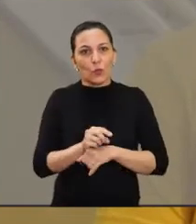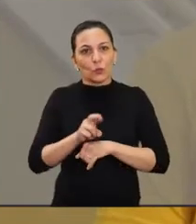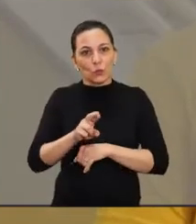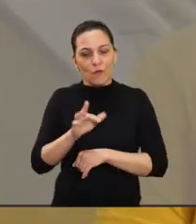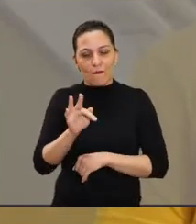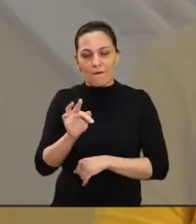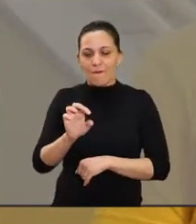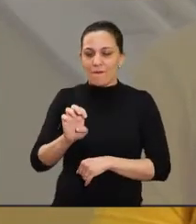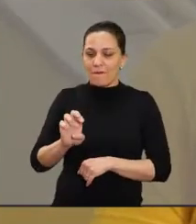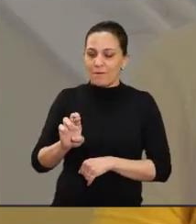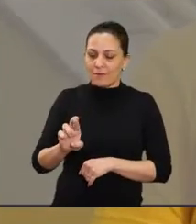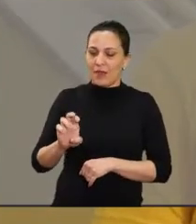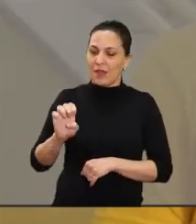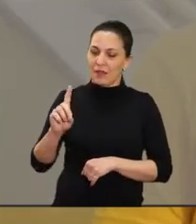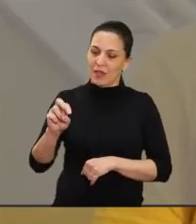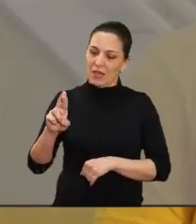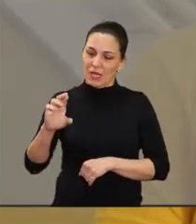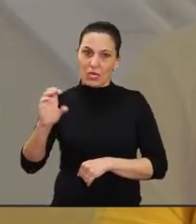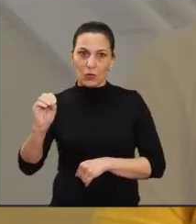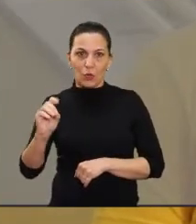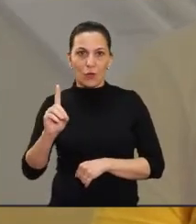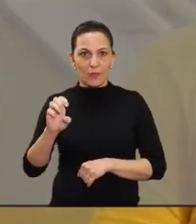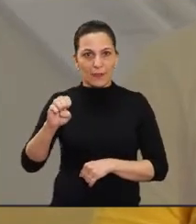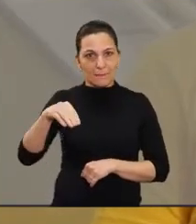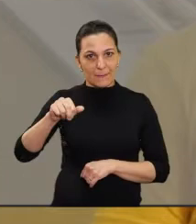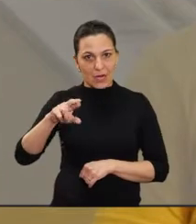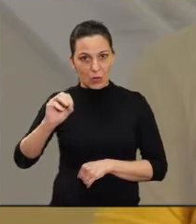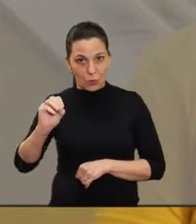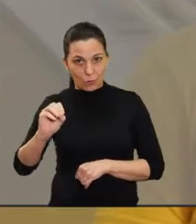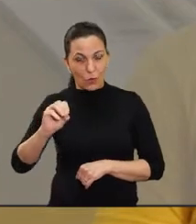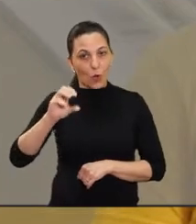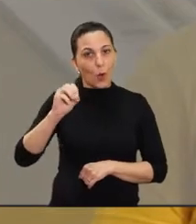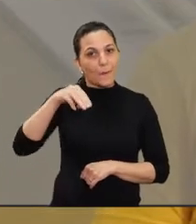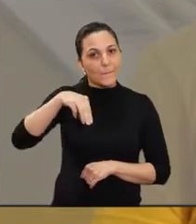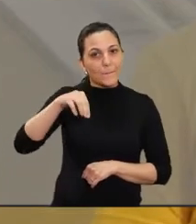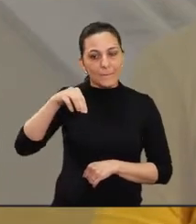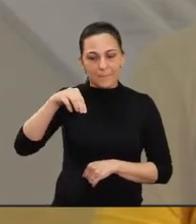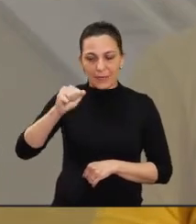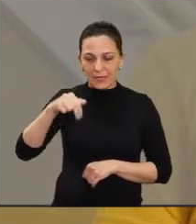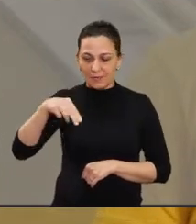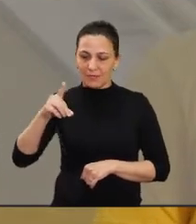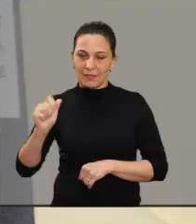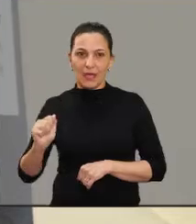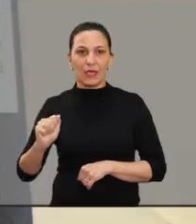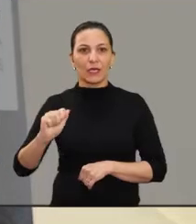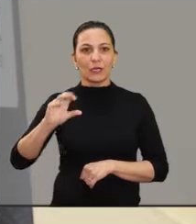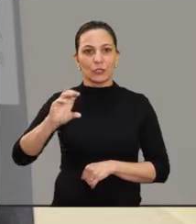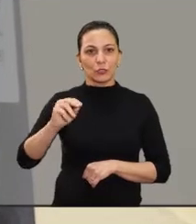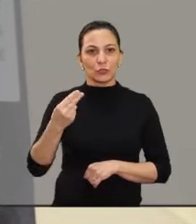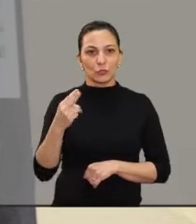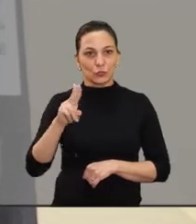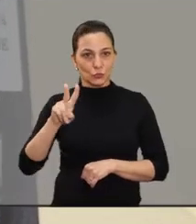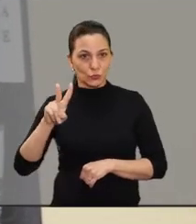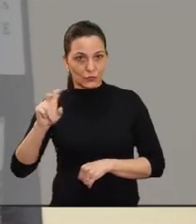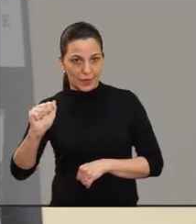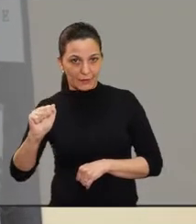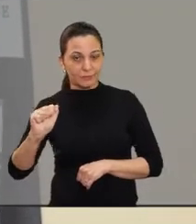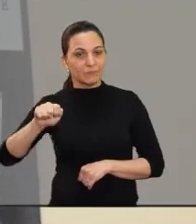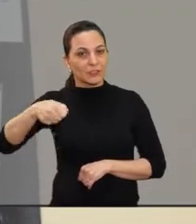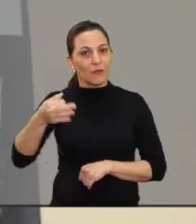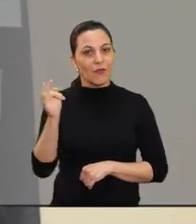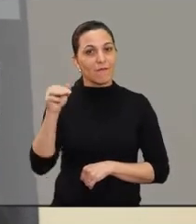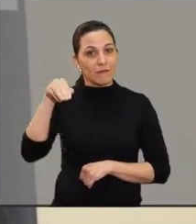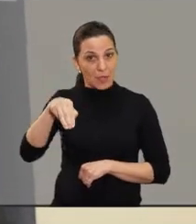artísticas também e um local de exposições. Inclusive, uma delas está acontecendo nesse momento, o doutor